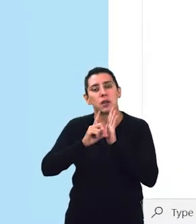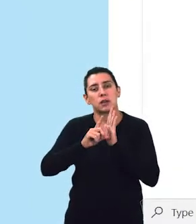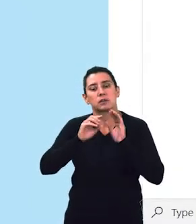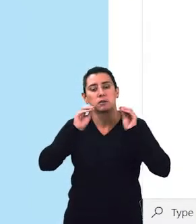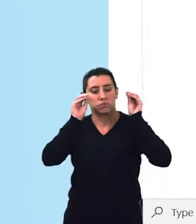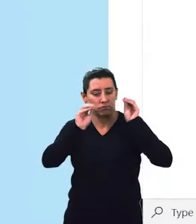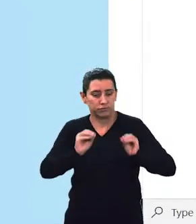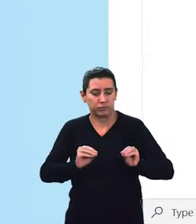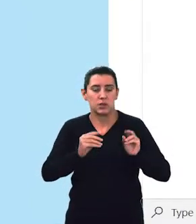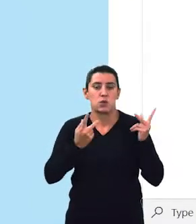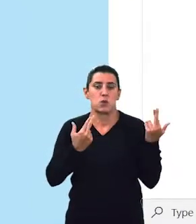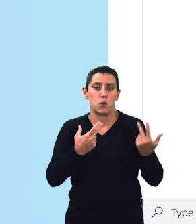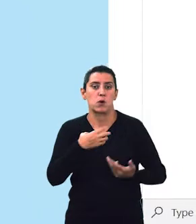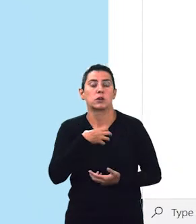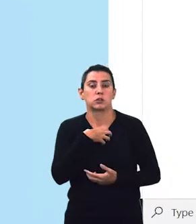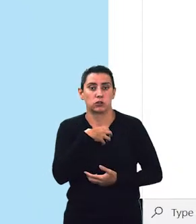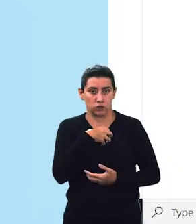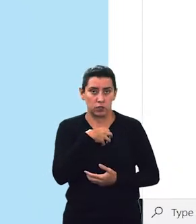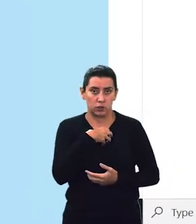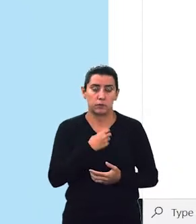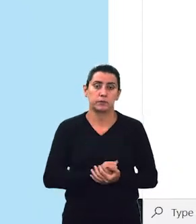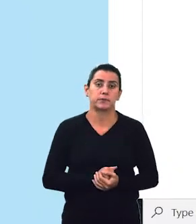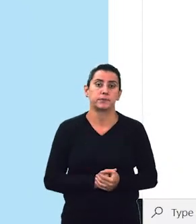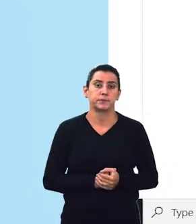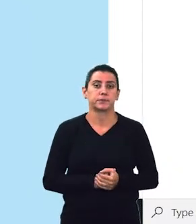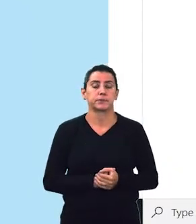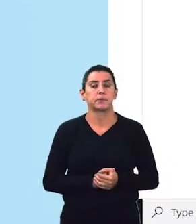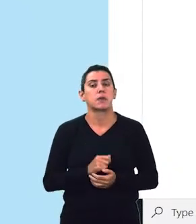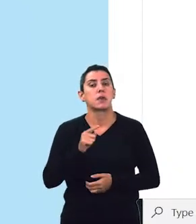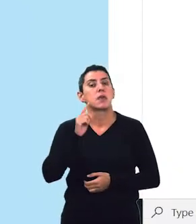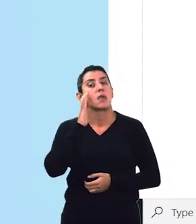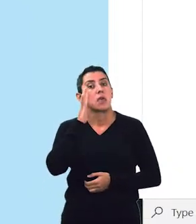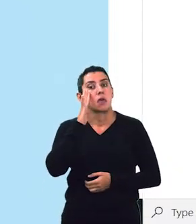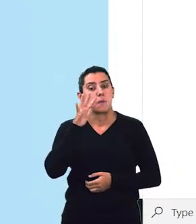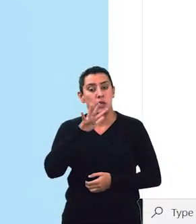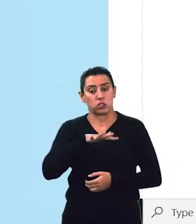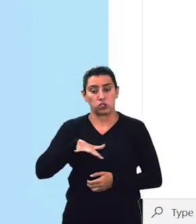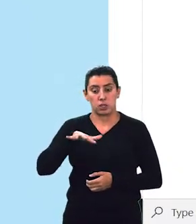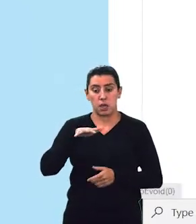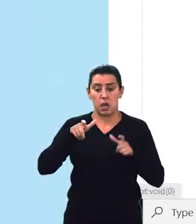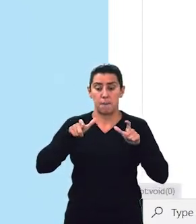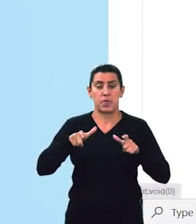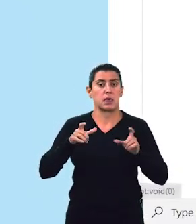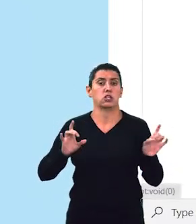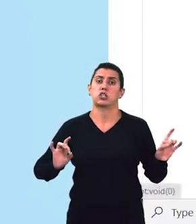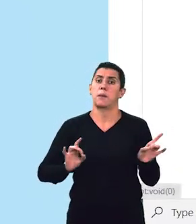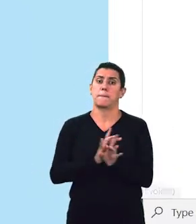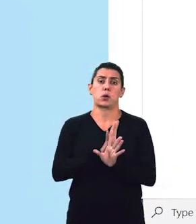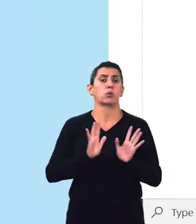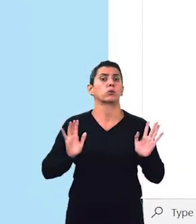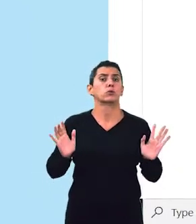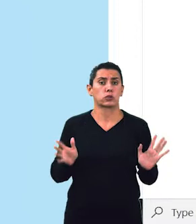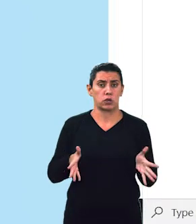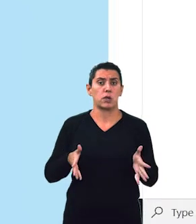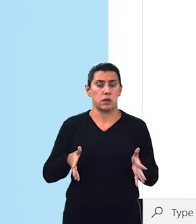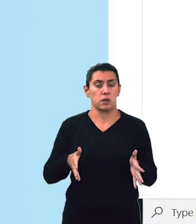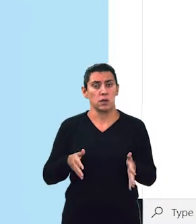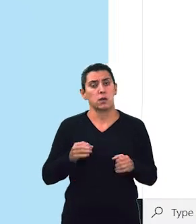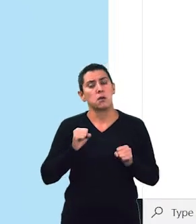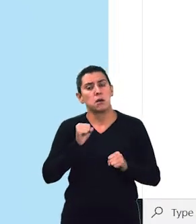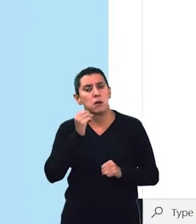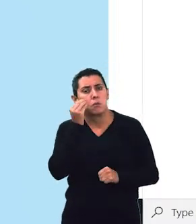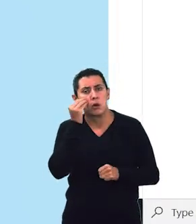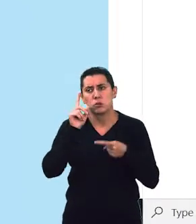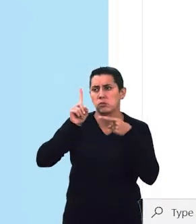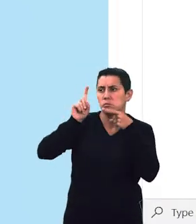automaticamente, o que eu preciso. Mas imagine que esse ambiente está pronto, ok? Podemos ver as configurações,